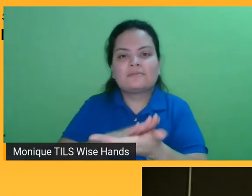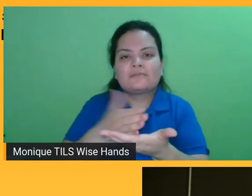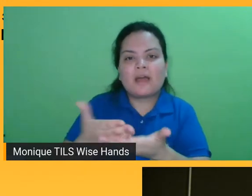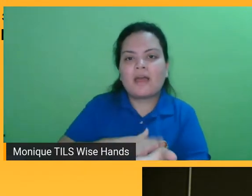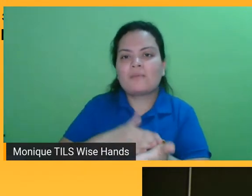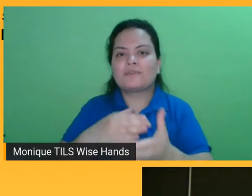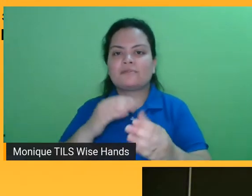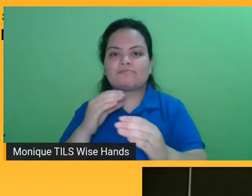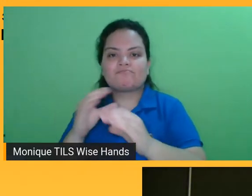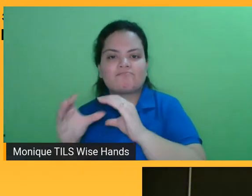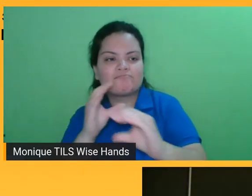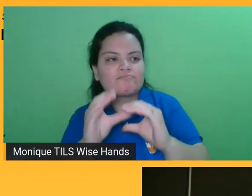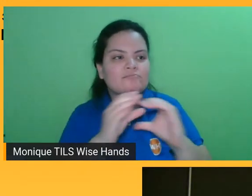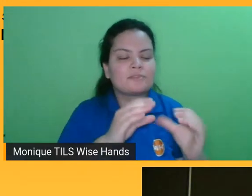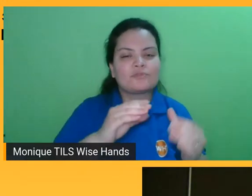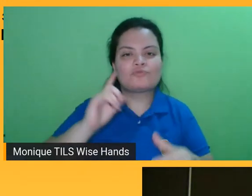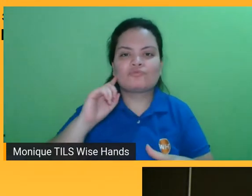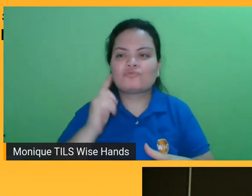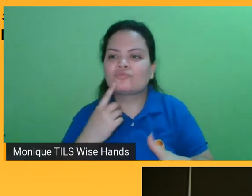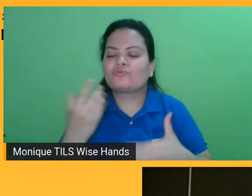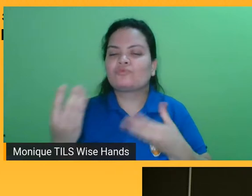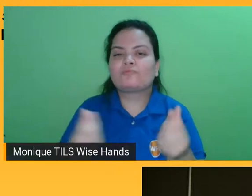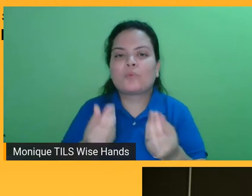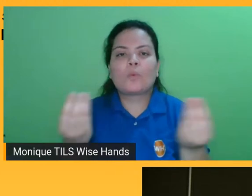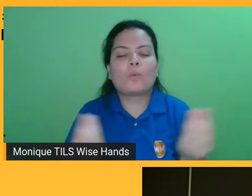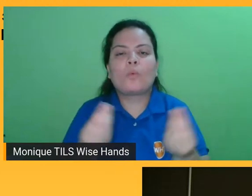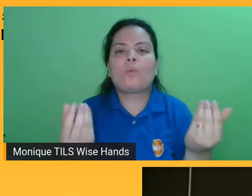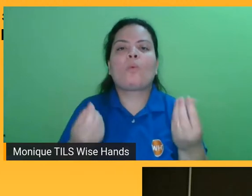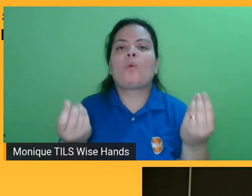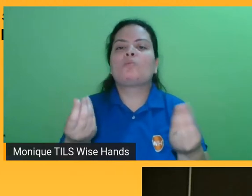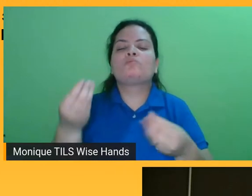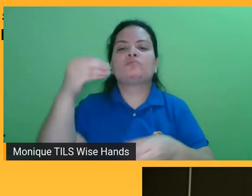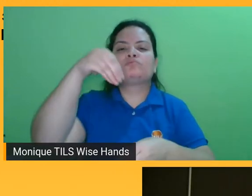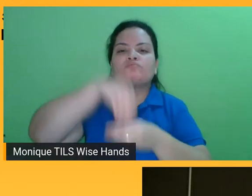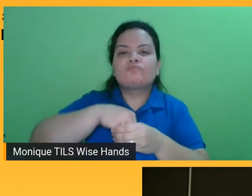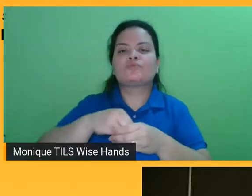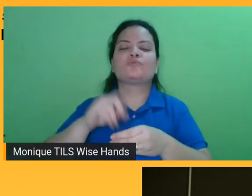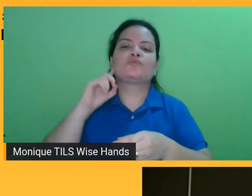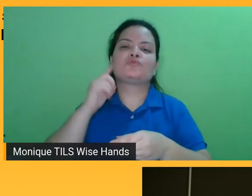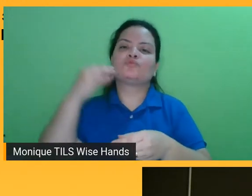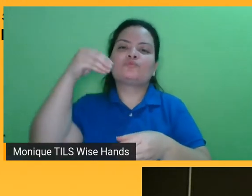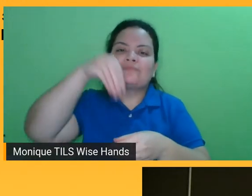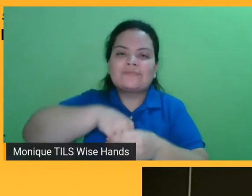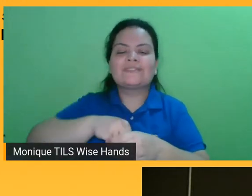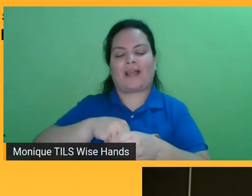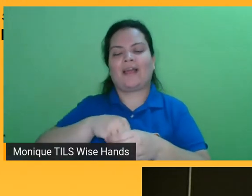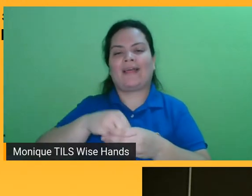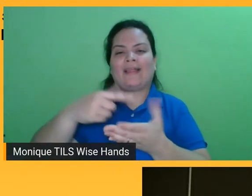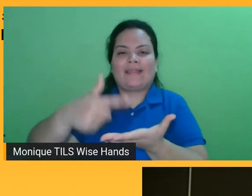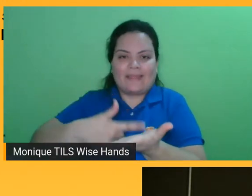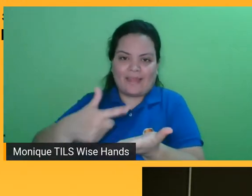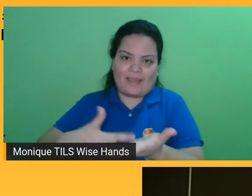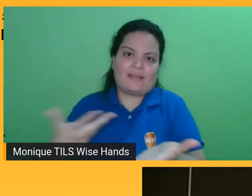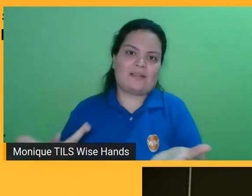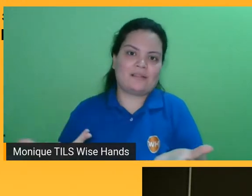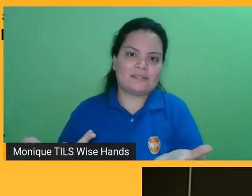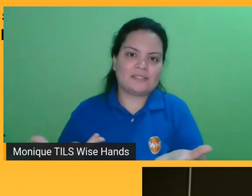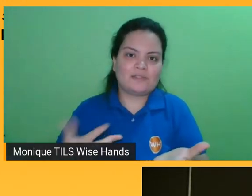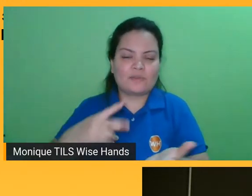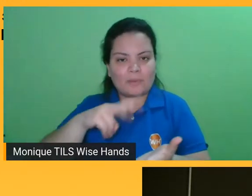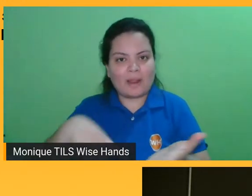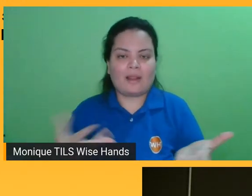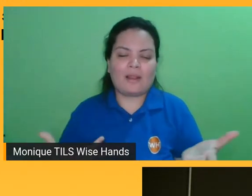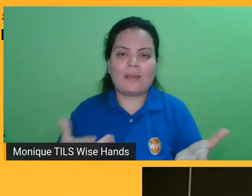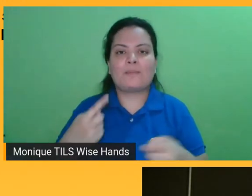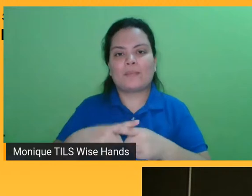a gente poderia facilitar, como a gente poderia incluir o surdo dentro dessa realidade que a gente vive, né? Eu costumo dizer que